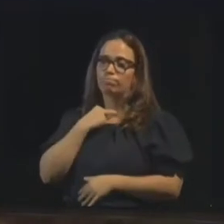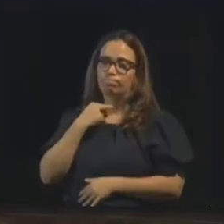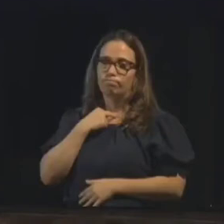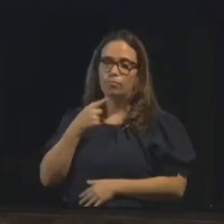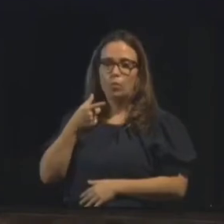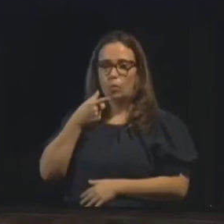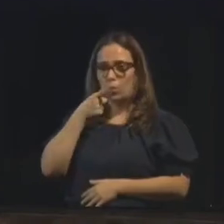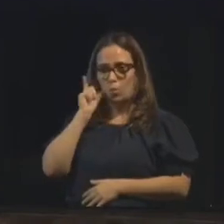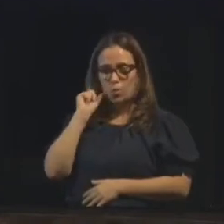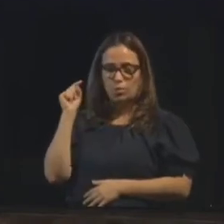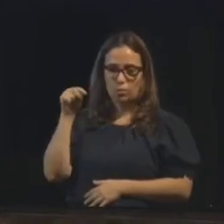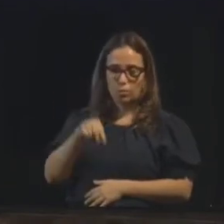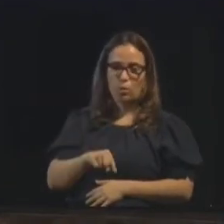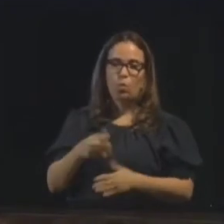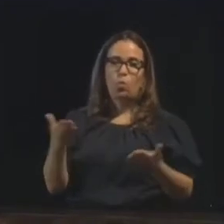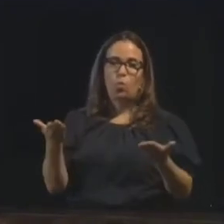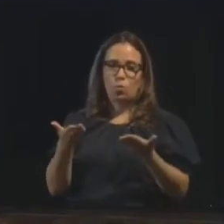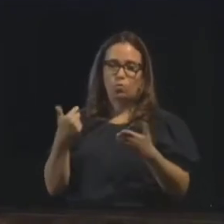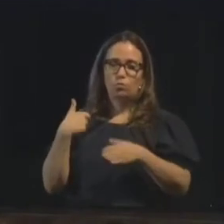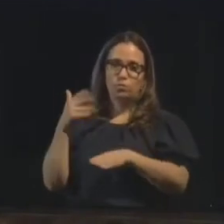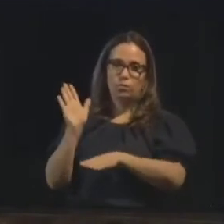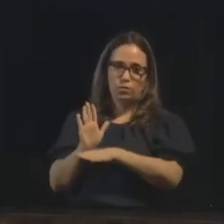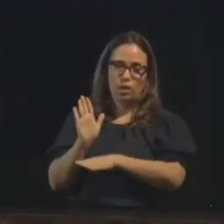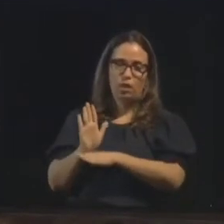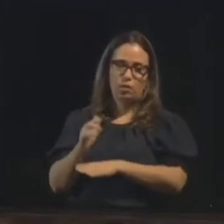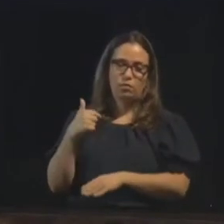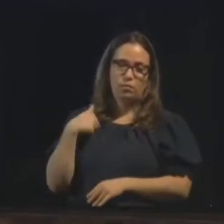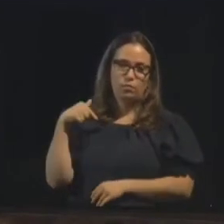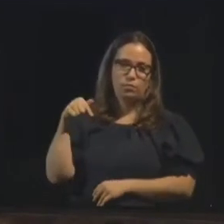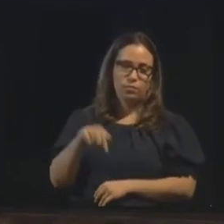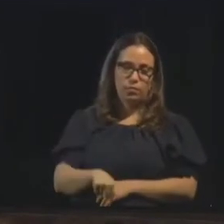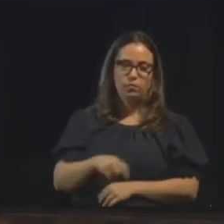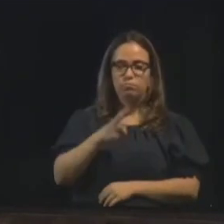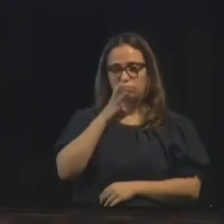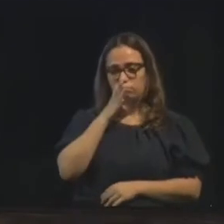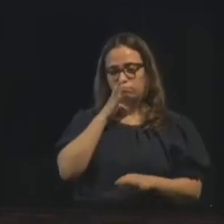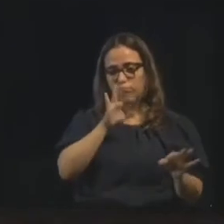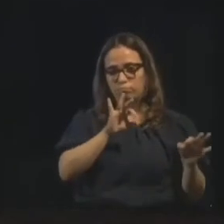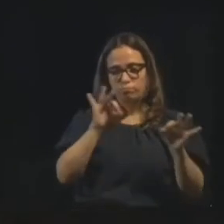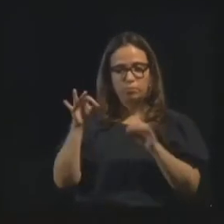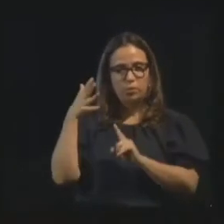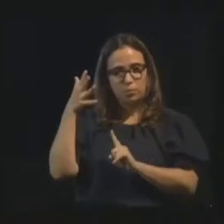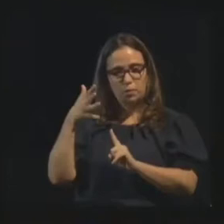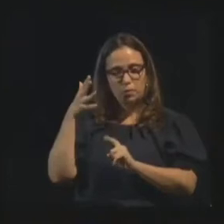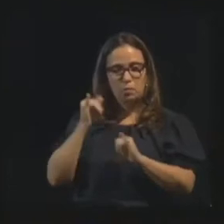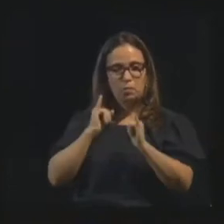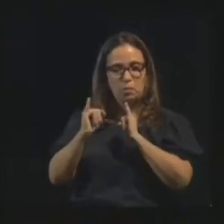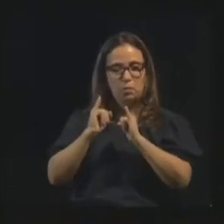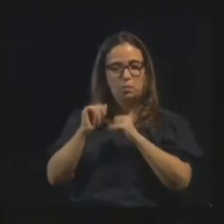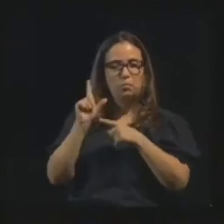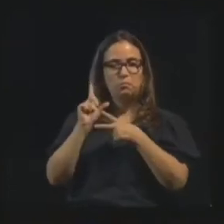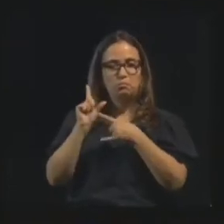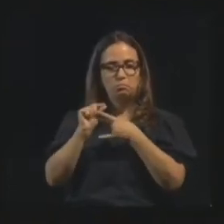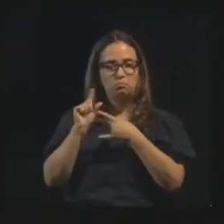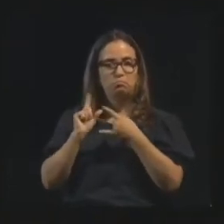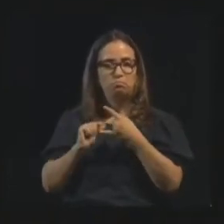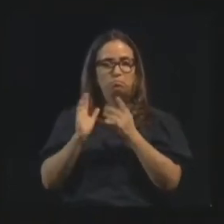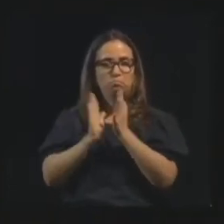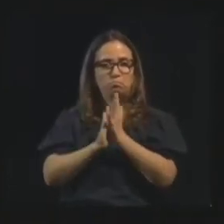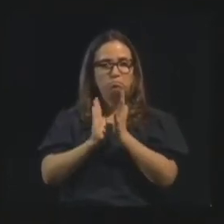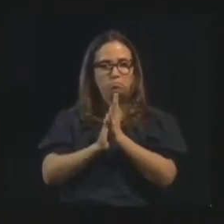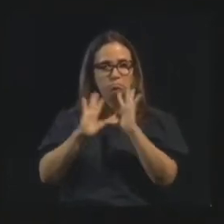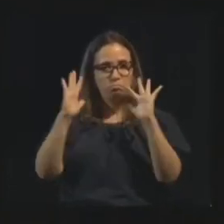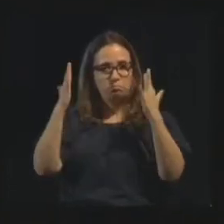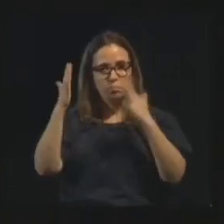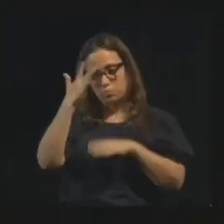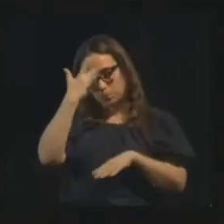ontem, mas hoje à tarde eu estava acompanhando, mas eu assisti todas as palestras pela internet, parabenizar os amigos